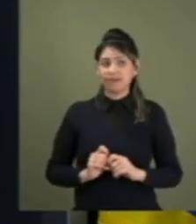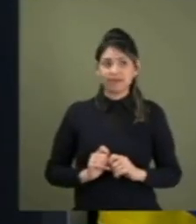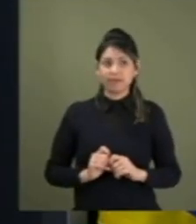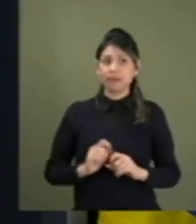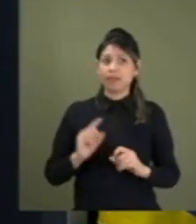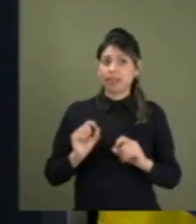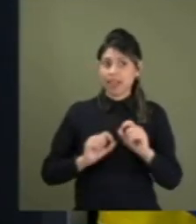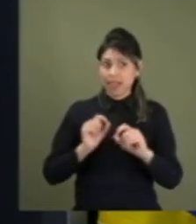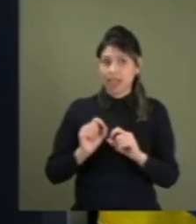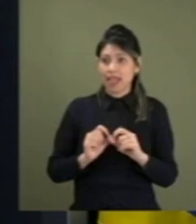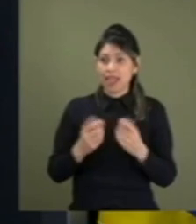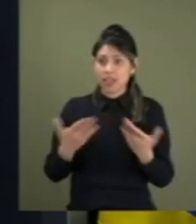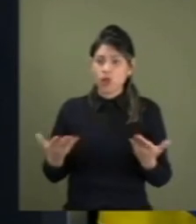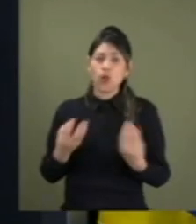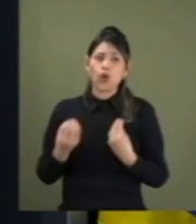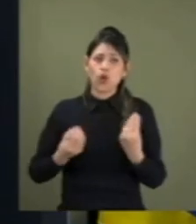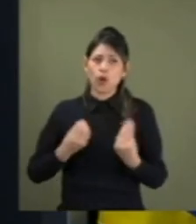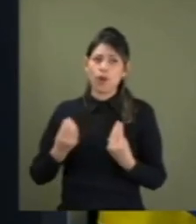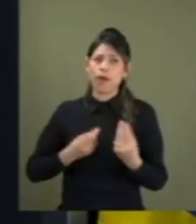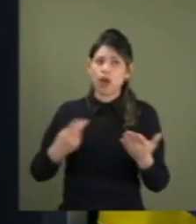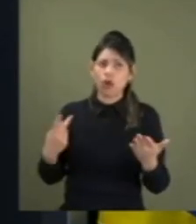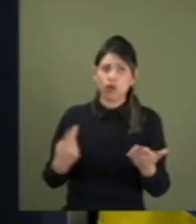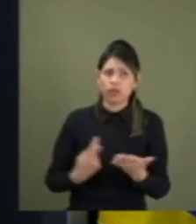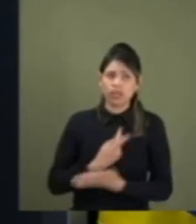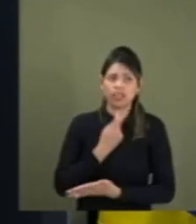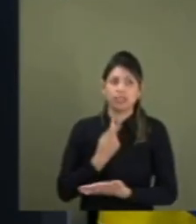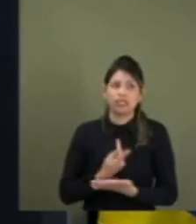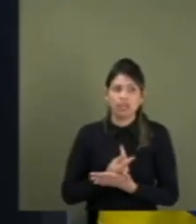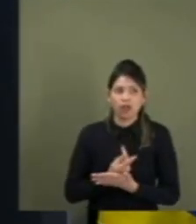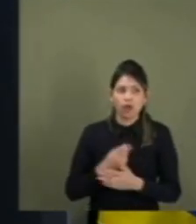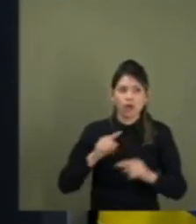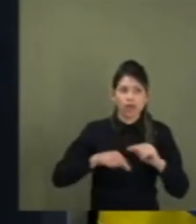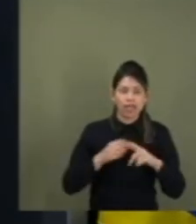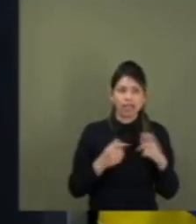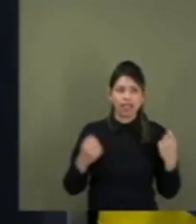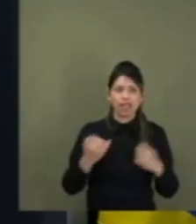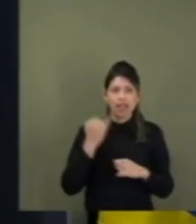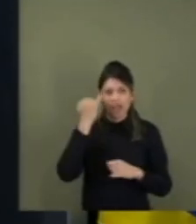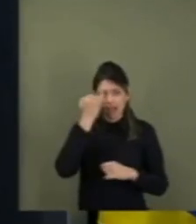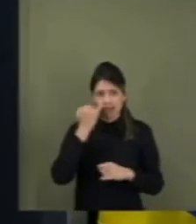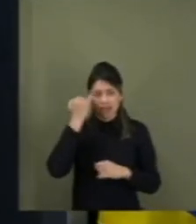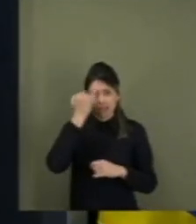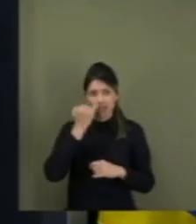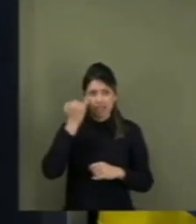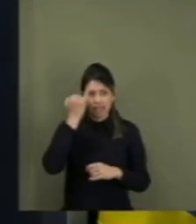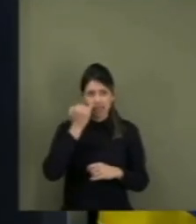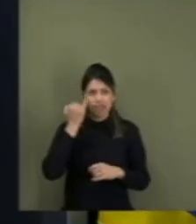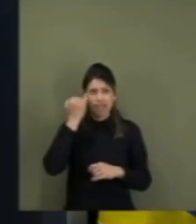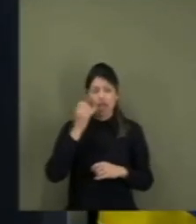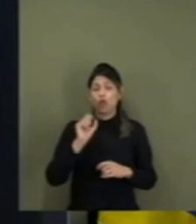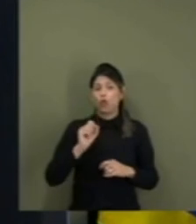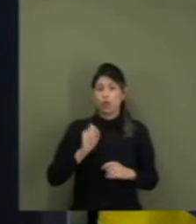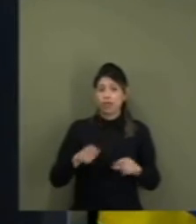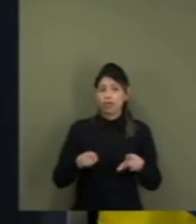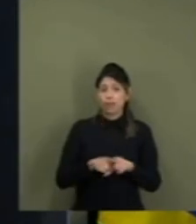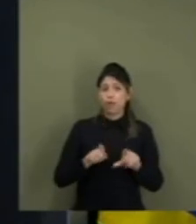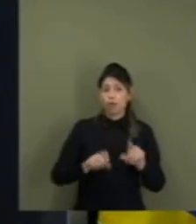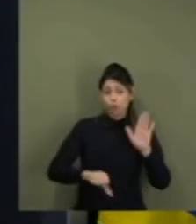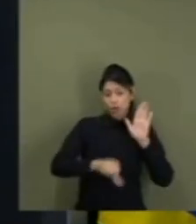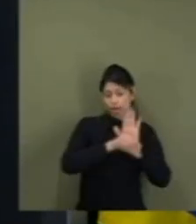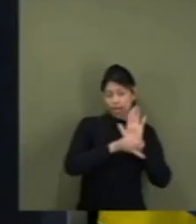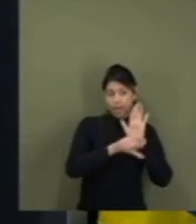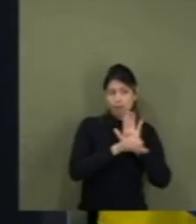Como aconteceu na Operação Mãos Limpas, na Itália, o crime reagiu. O